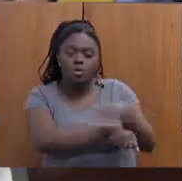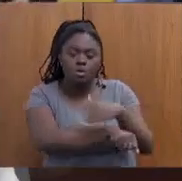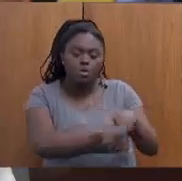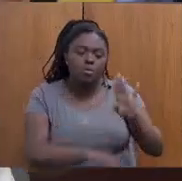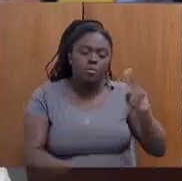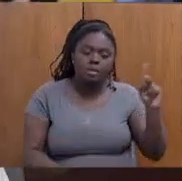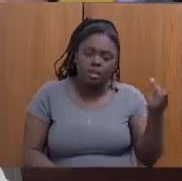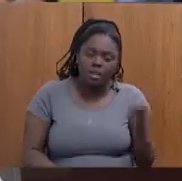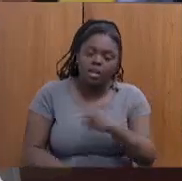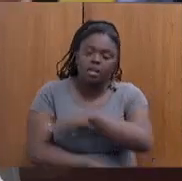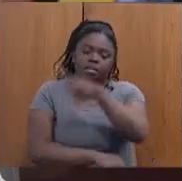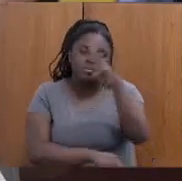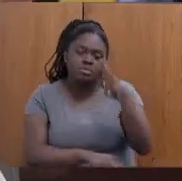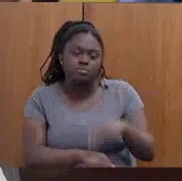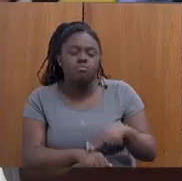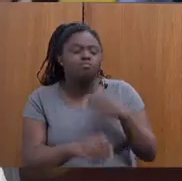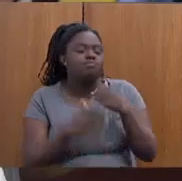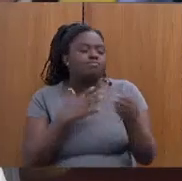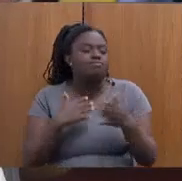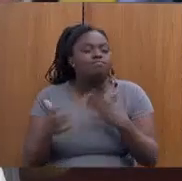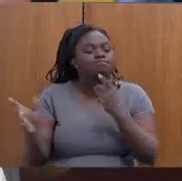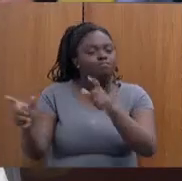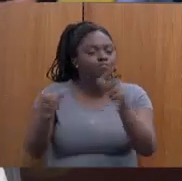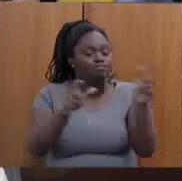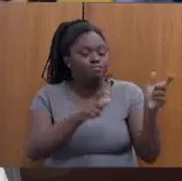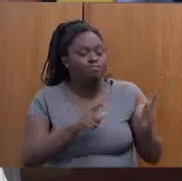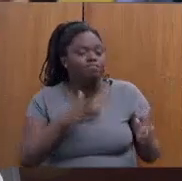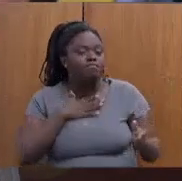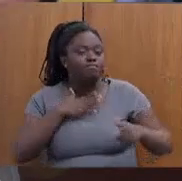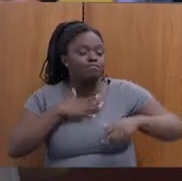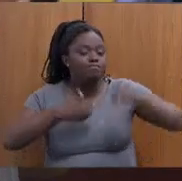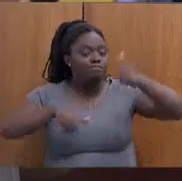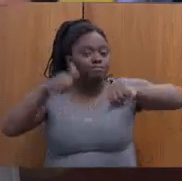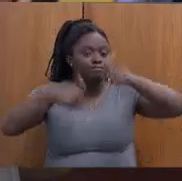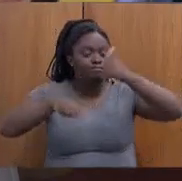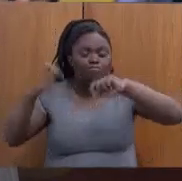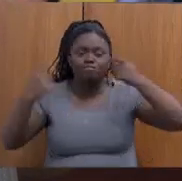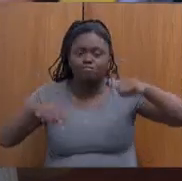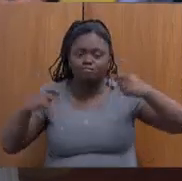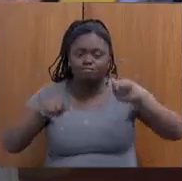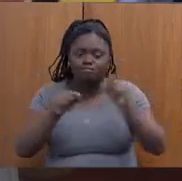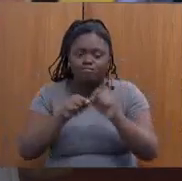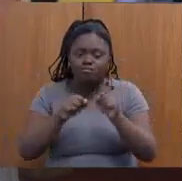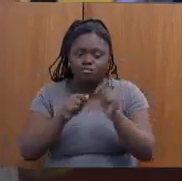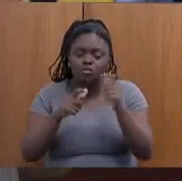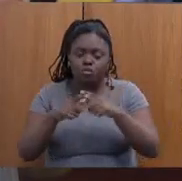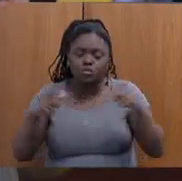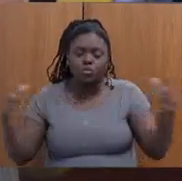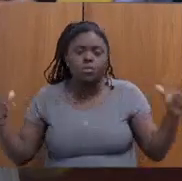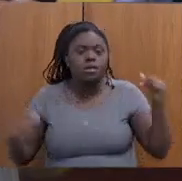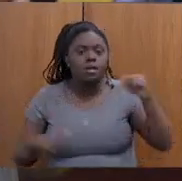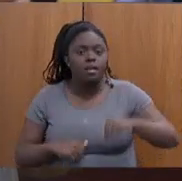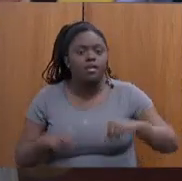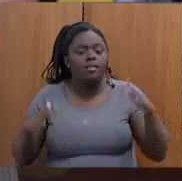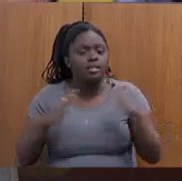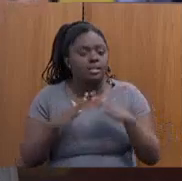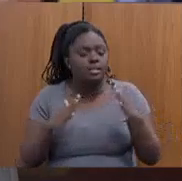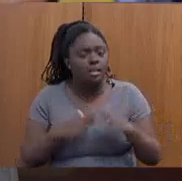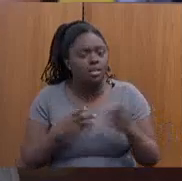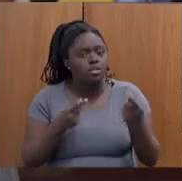qualquer outra região, na minha avaliação, inclusive, tem que fazer um grande mutilhão. Aqui nessa casa, nós repassamos dinheiro